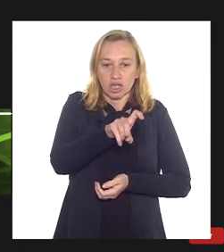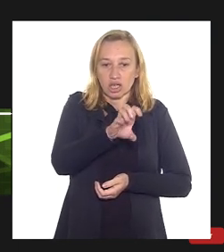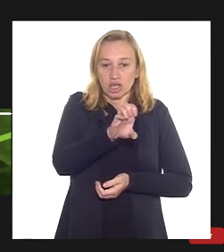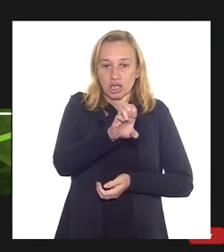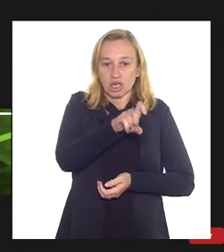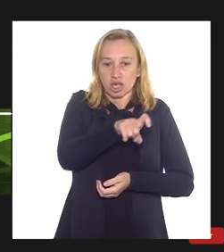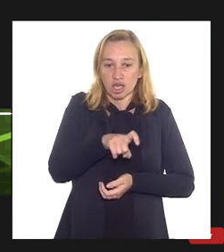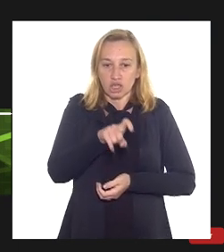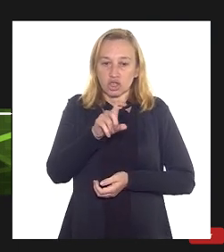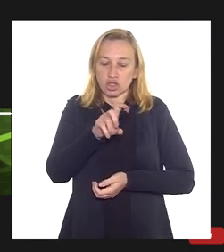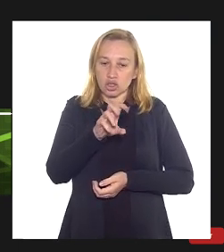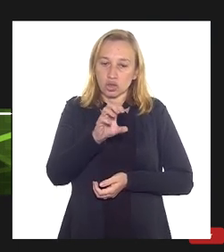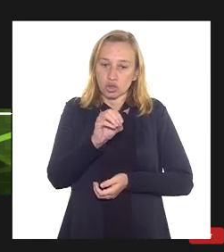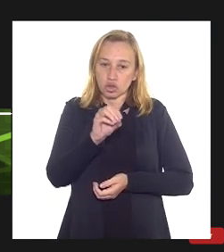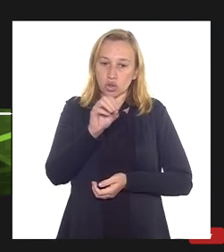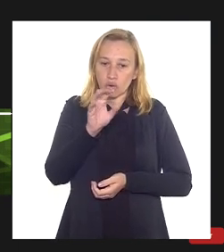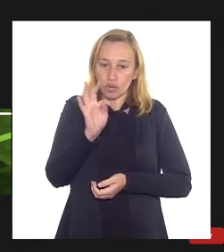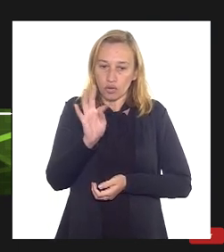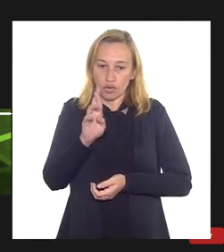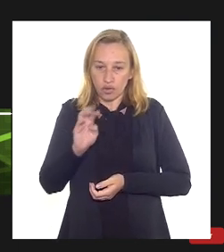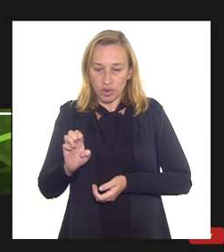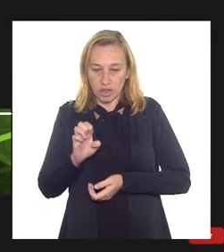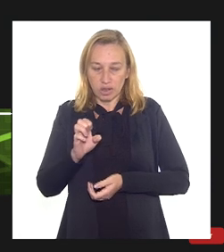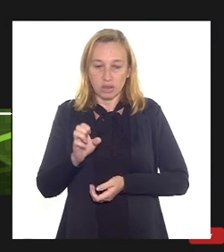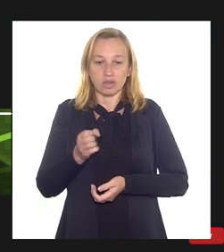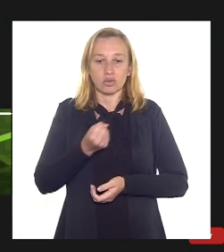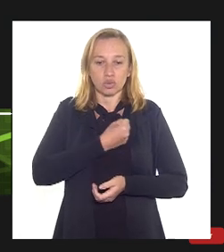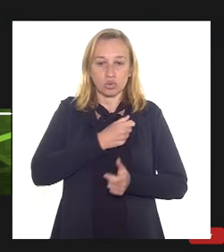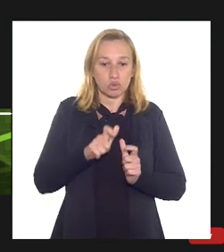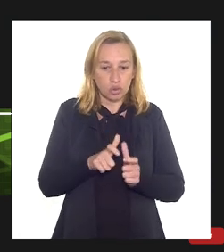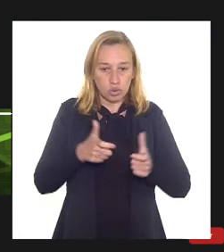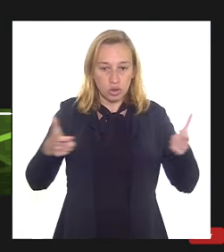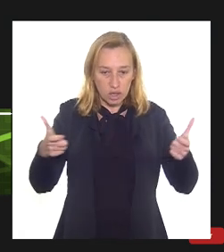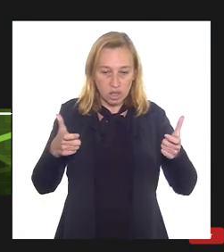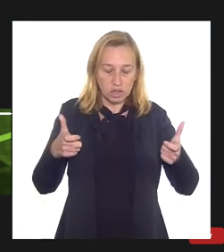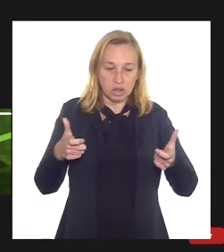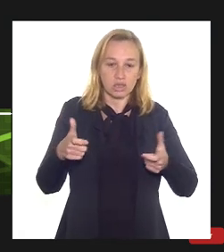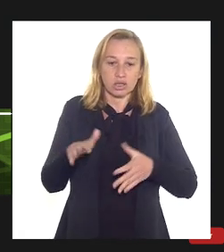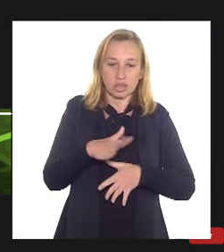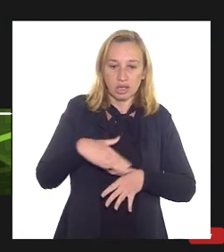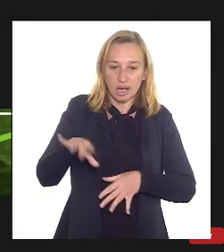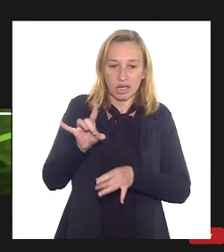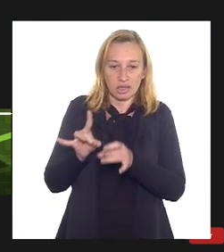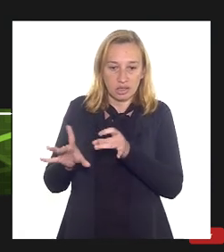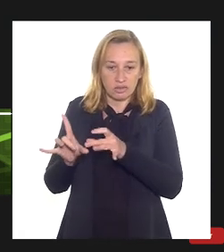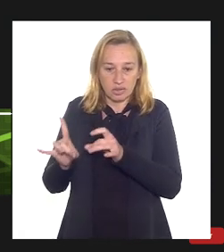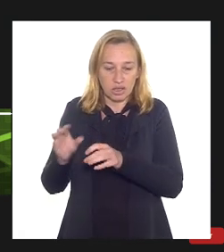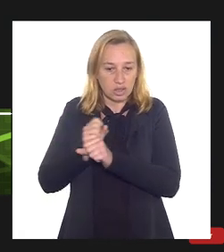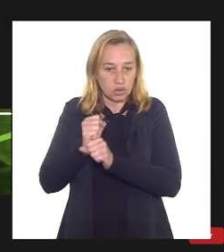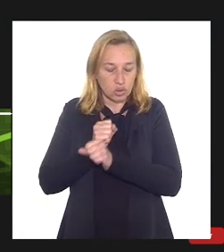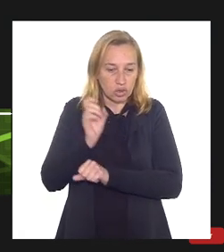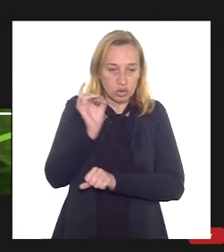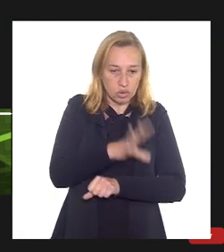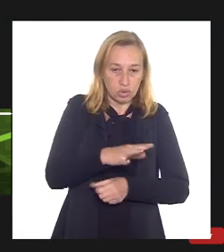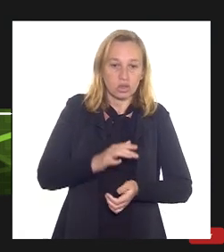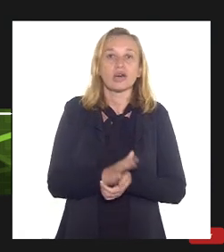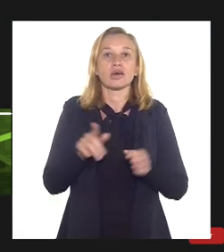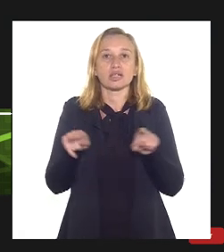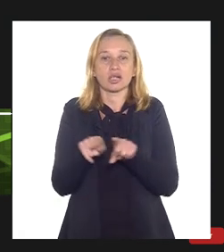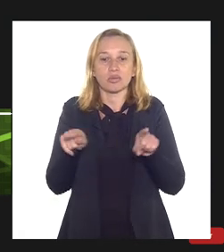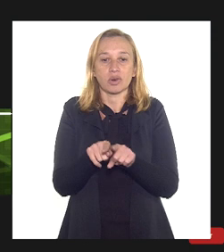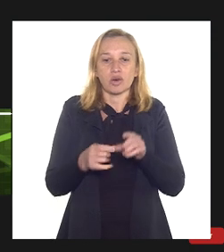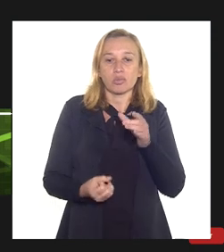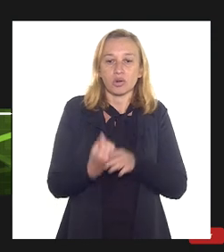brasileiras, que é um combustível que vai ter um aumento importante de mercado nos próximos anos, e também produção de